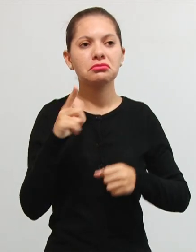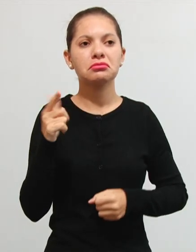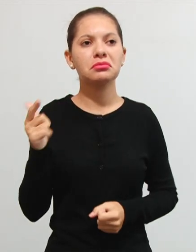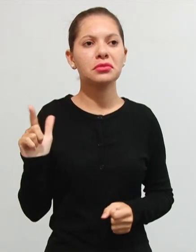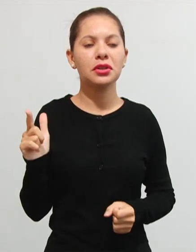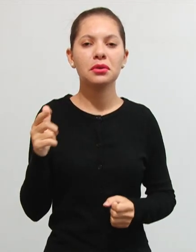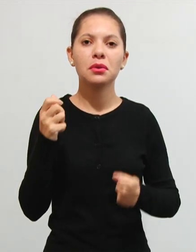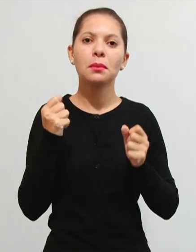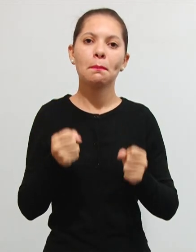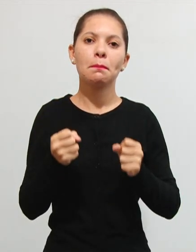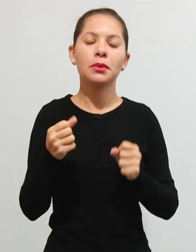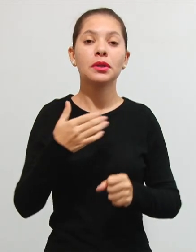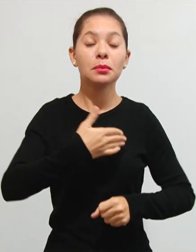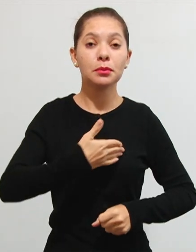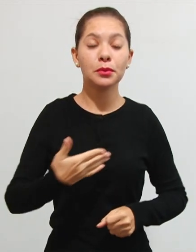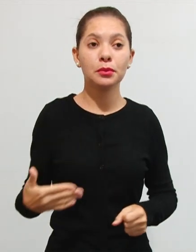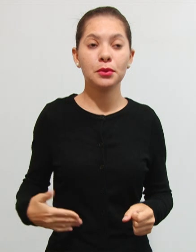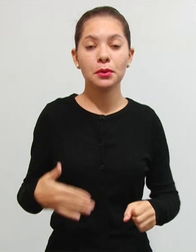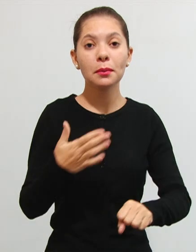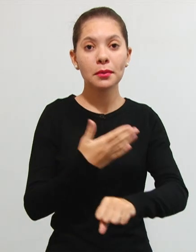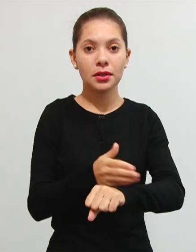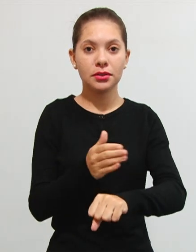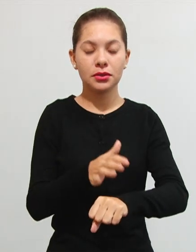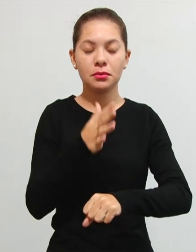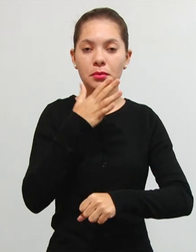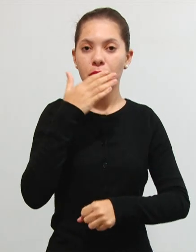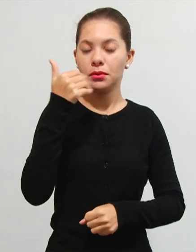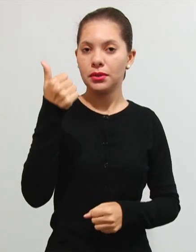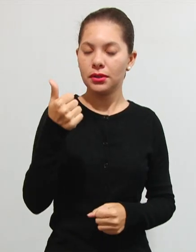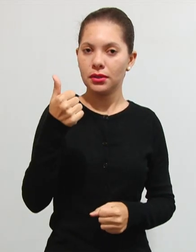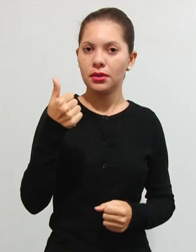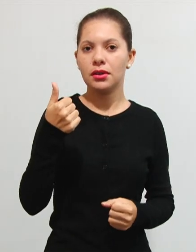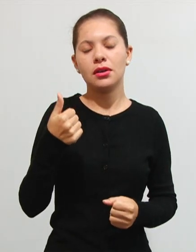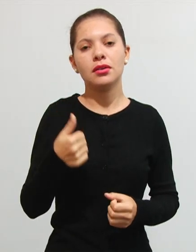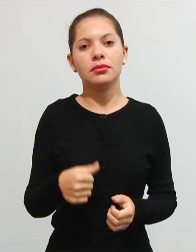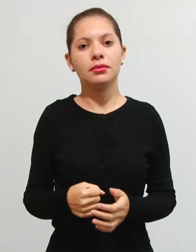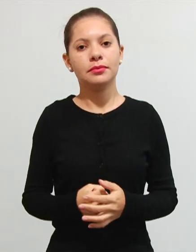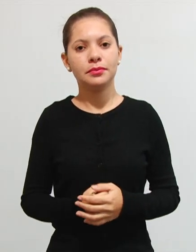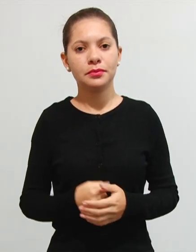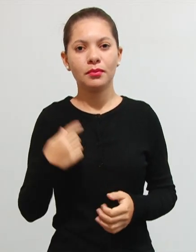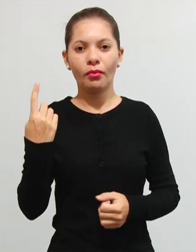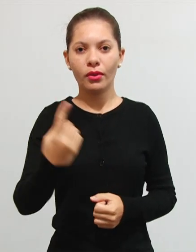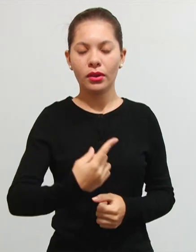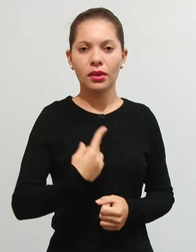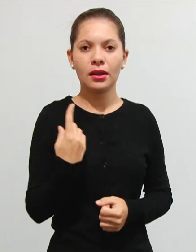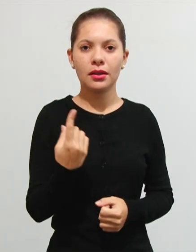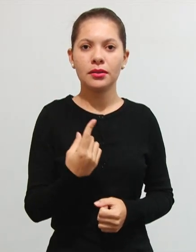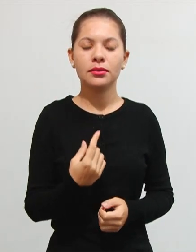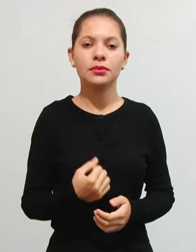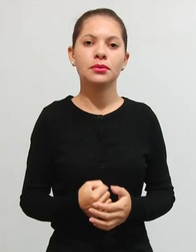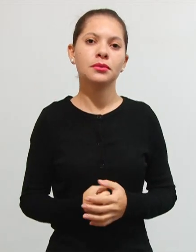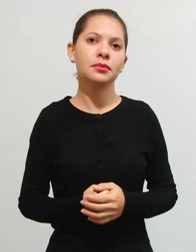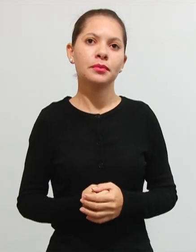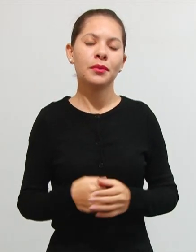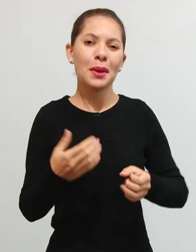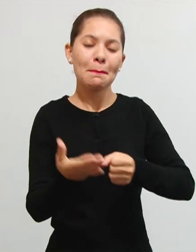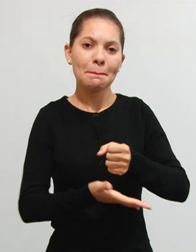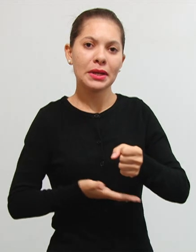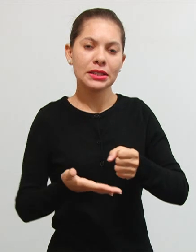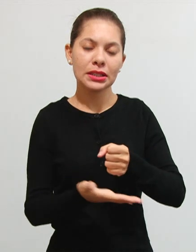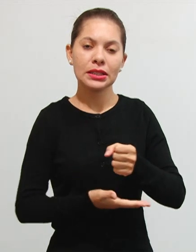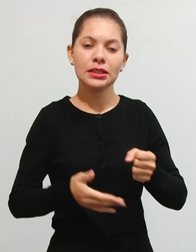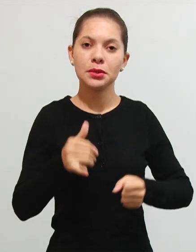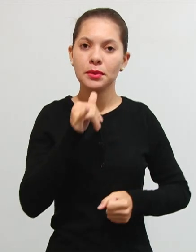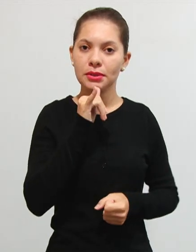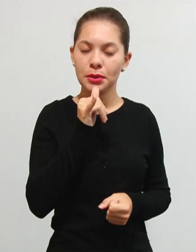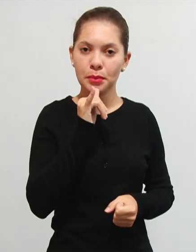pratica uma melhoria que vem estar aí beneficiando os nossos imóveis logicamente o exemplo é